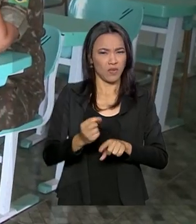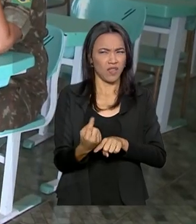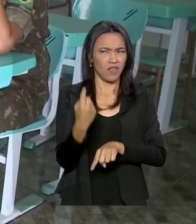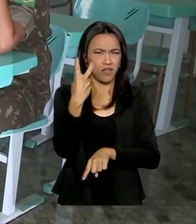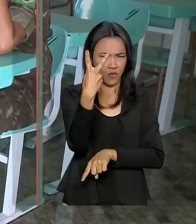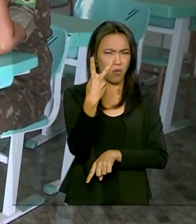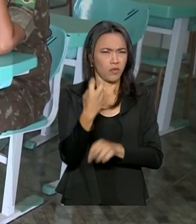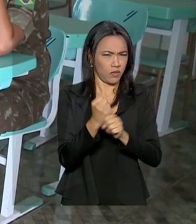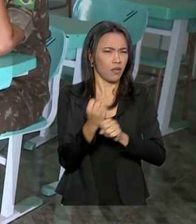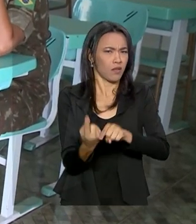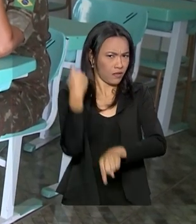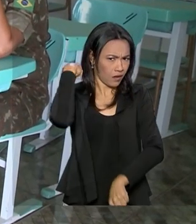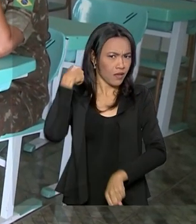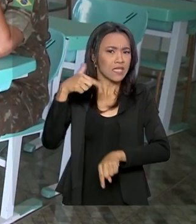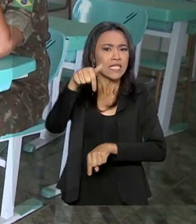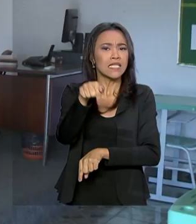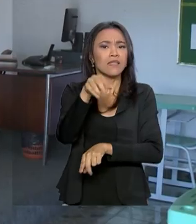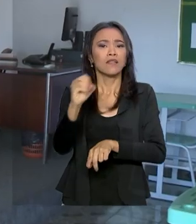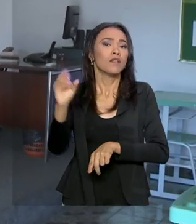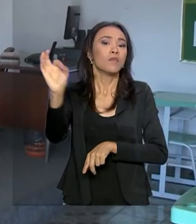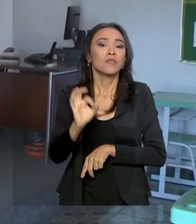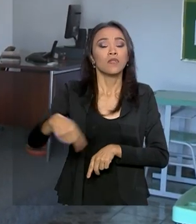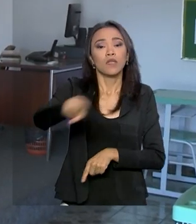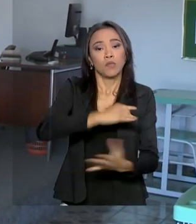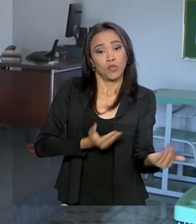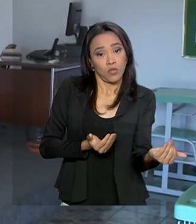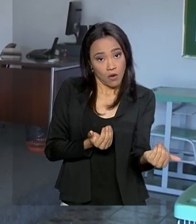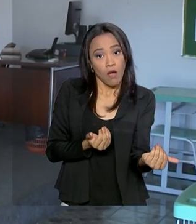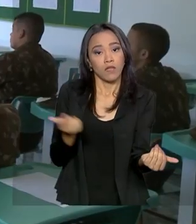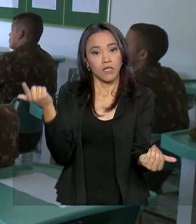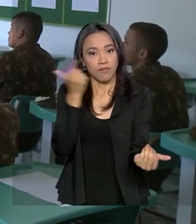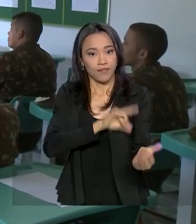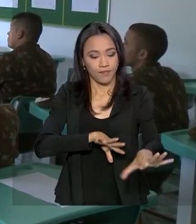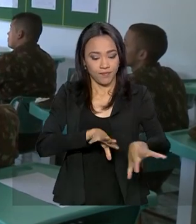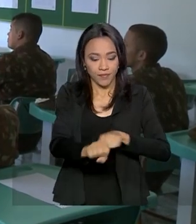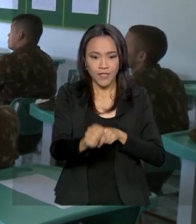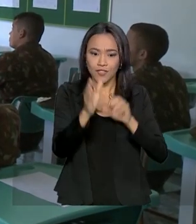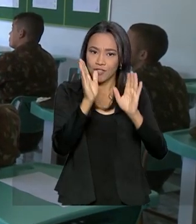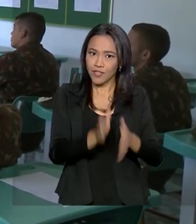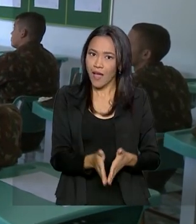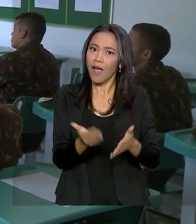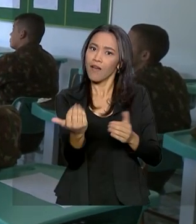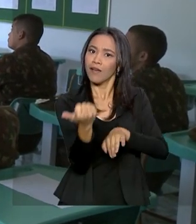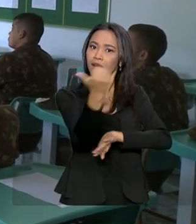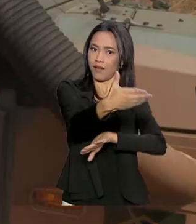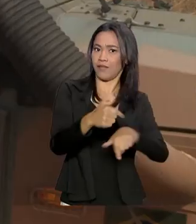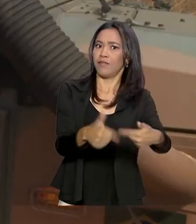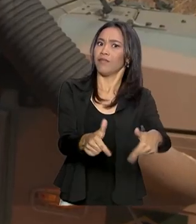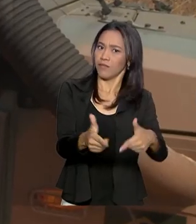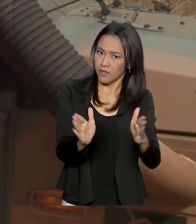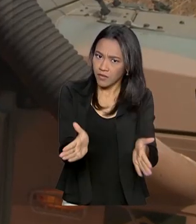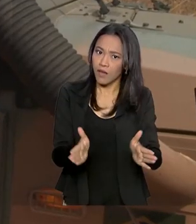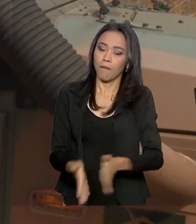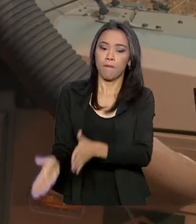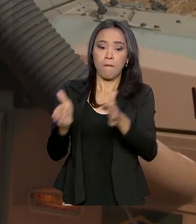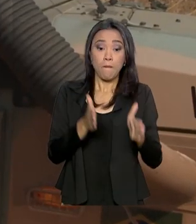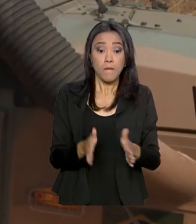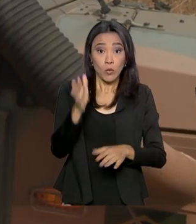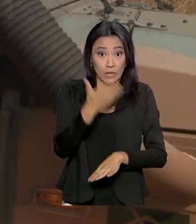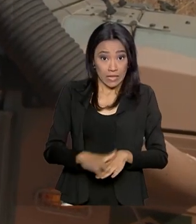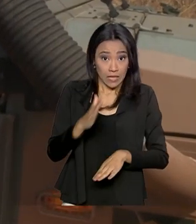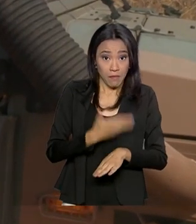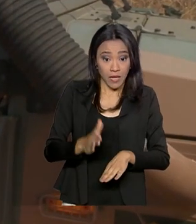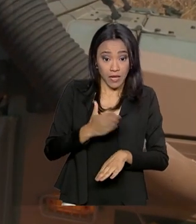70% dos jovens militares que concluíram as turmas já estavam no mercado de trabalho. Os treinamentos que eles